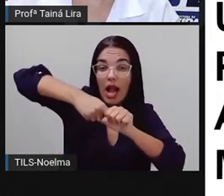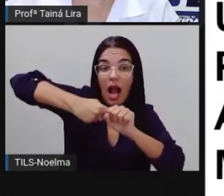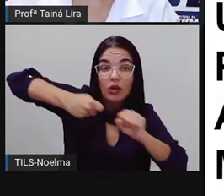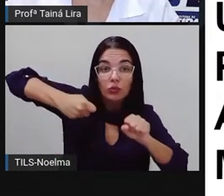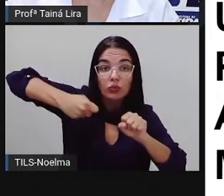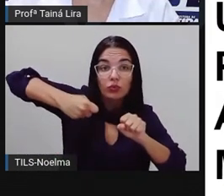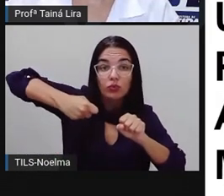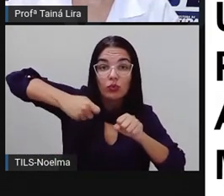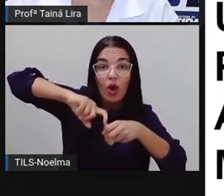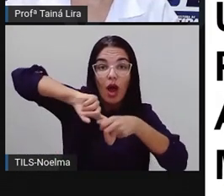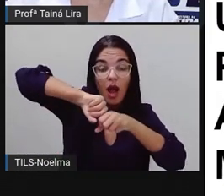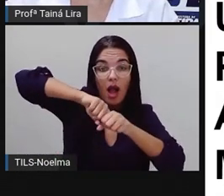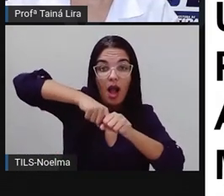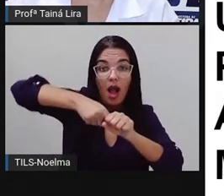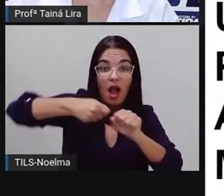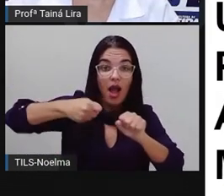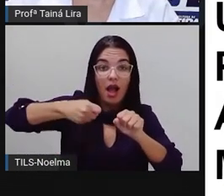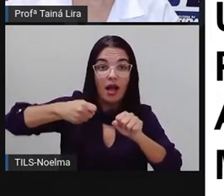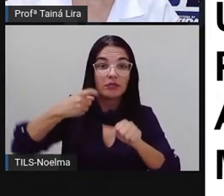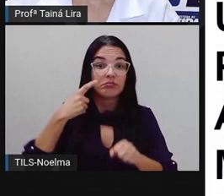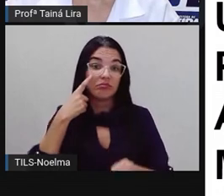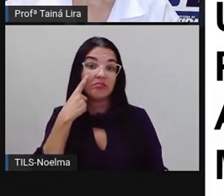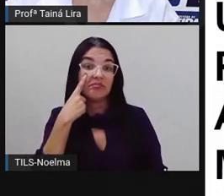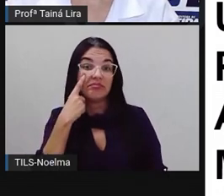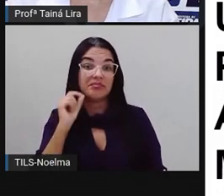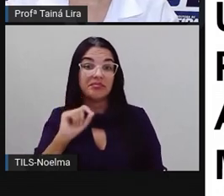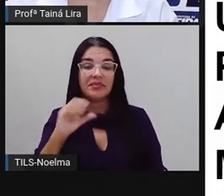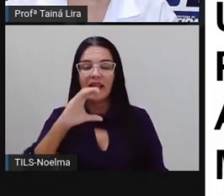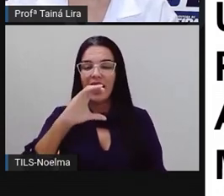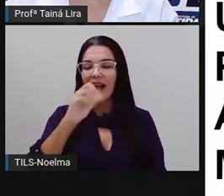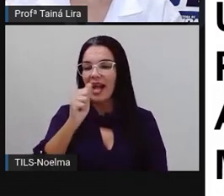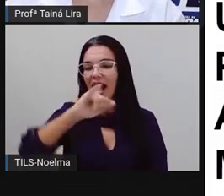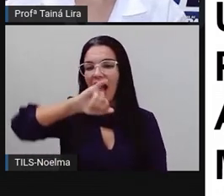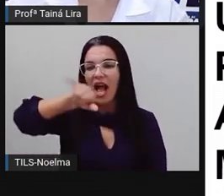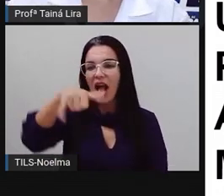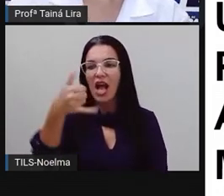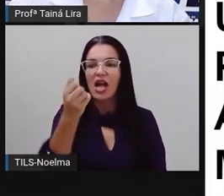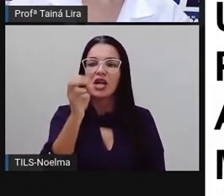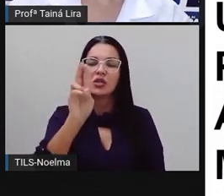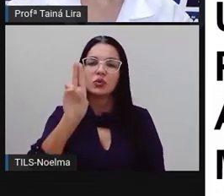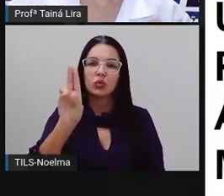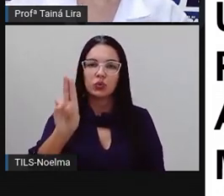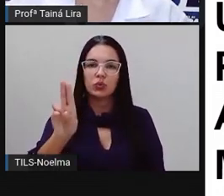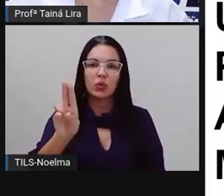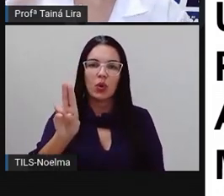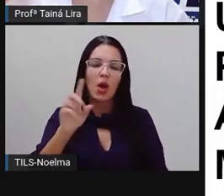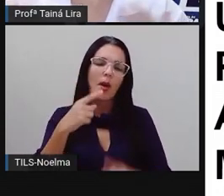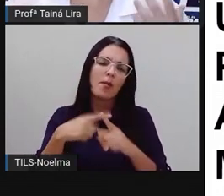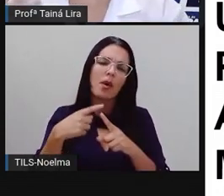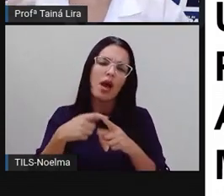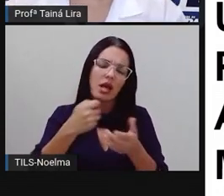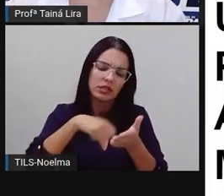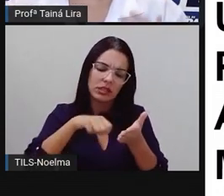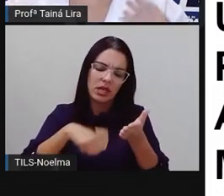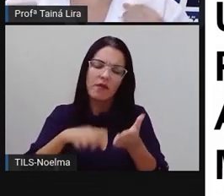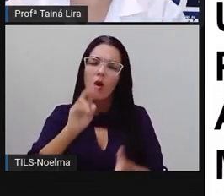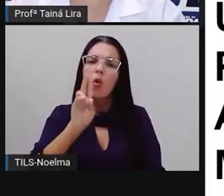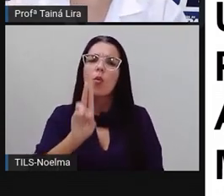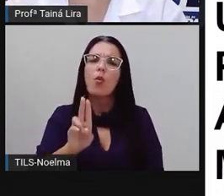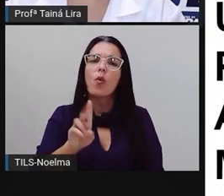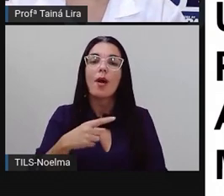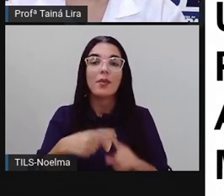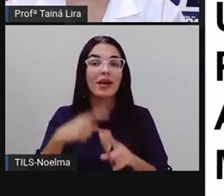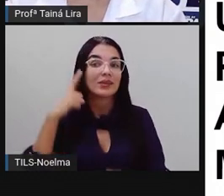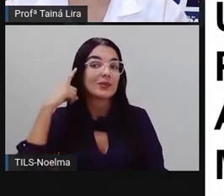Caju. Olha lá. Temos aqui, ó. Caju. Pró, por que eu escrevi com U? Porque essas sílabas aí que tem